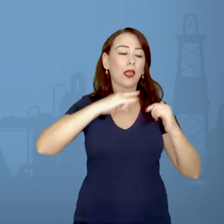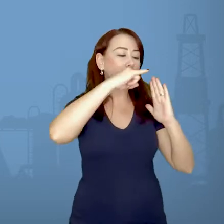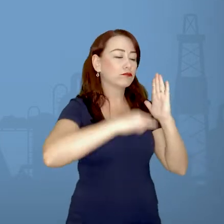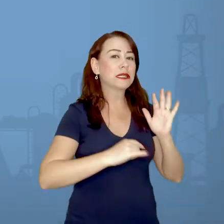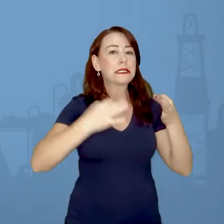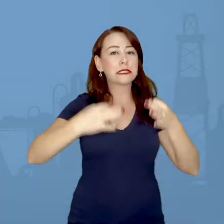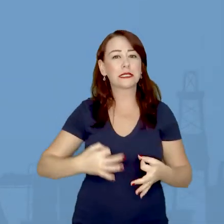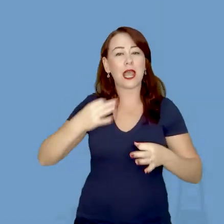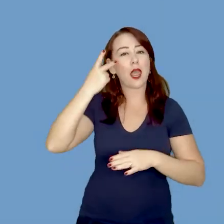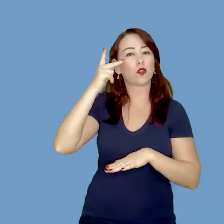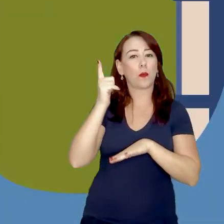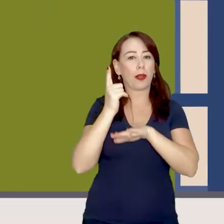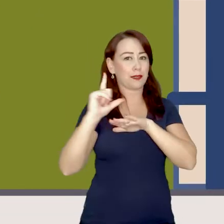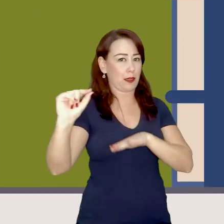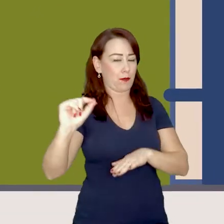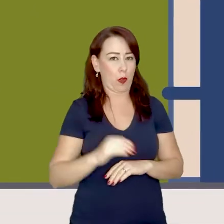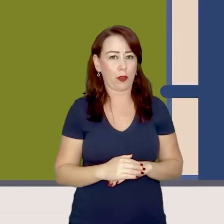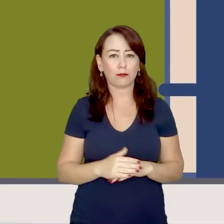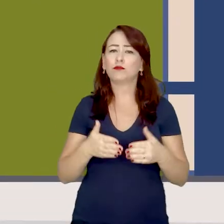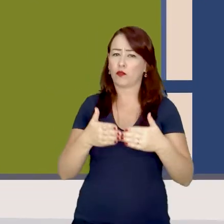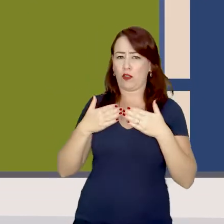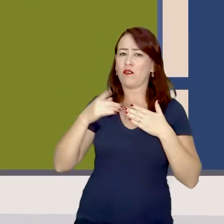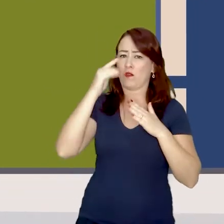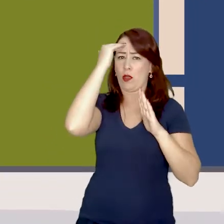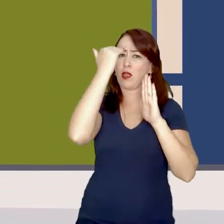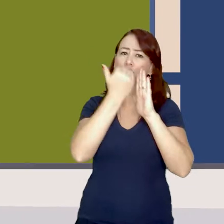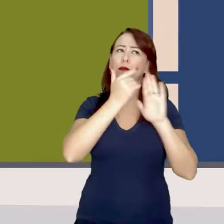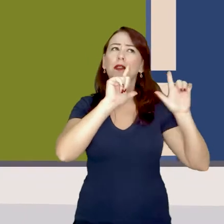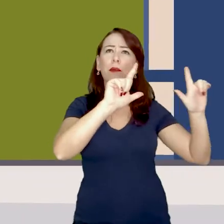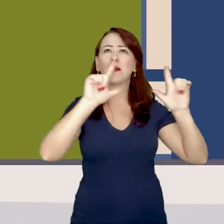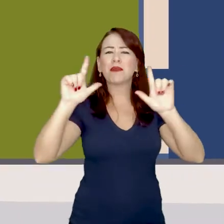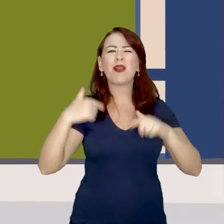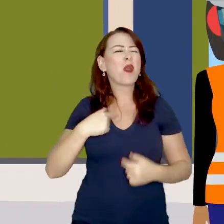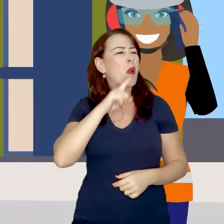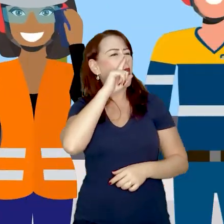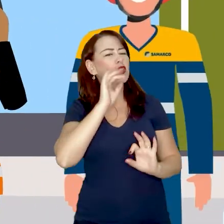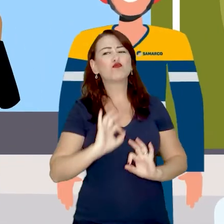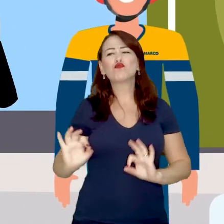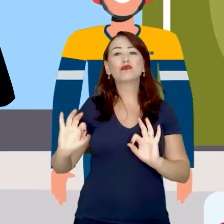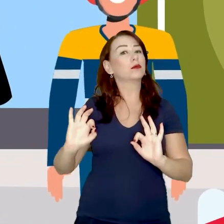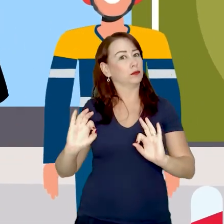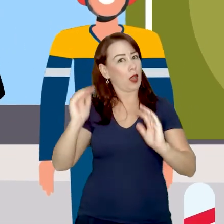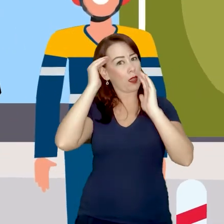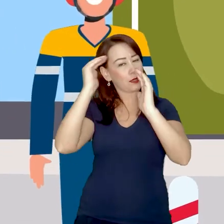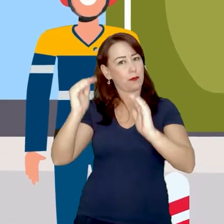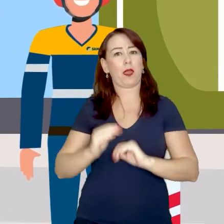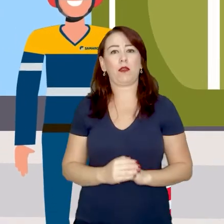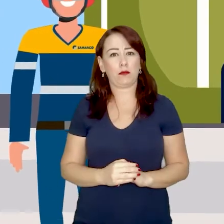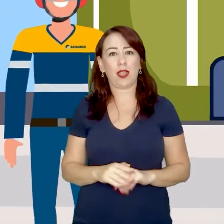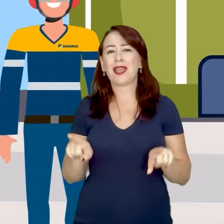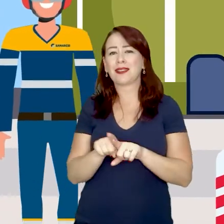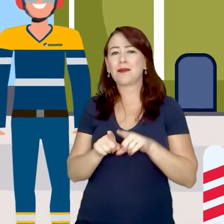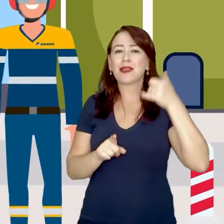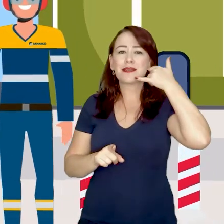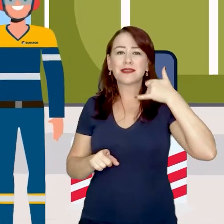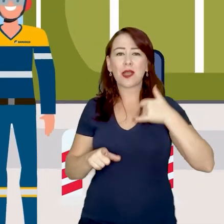de autorização de saída. Sempre respeite a sinalização, mesmo sem risco aparente. Não utilize o telefone celular